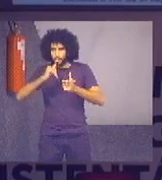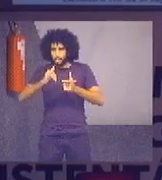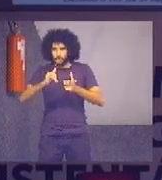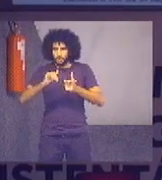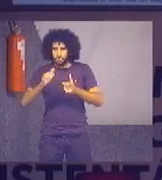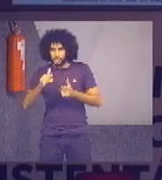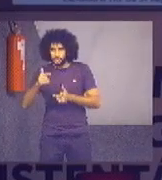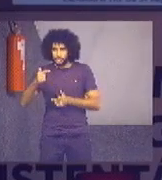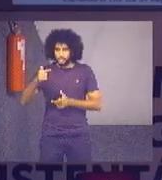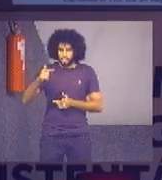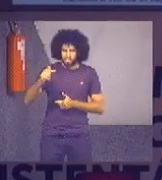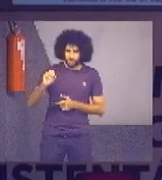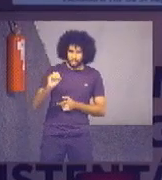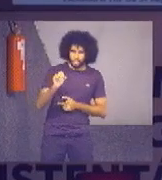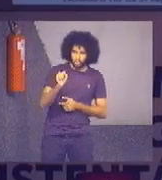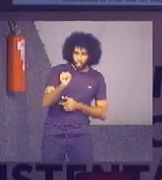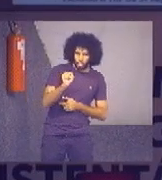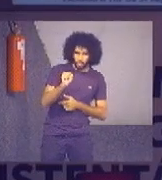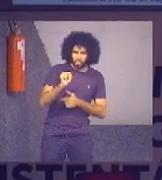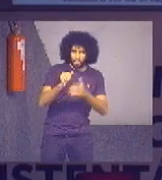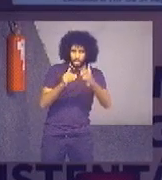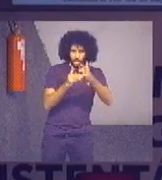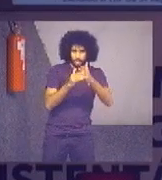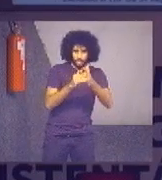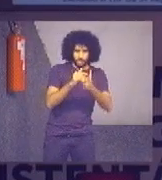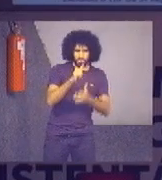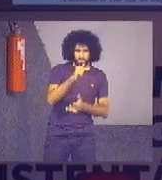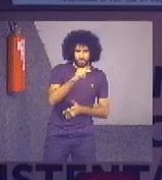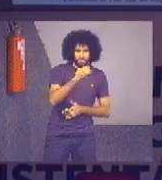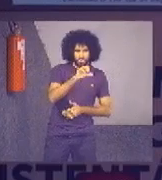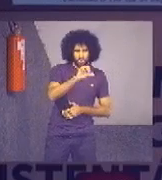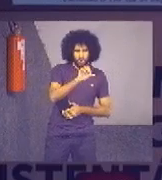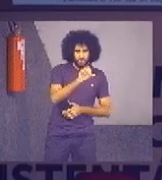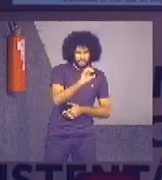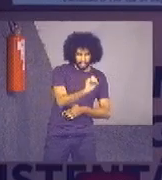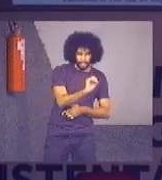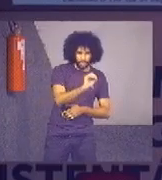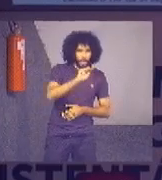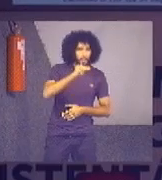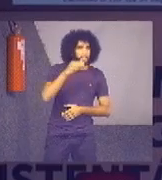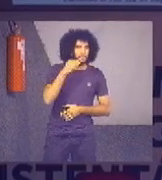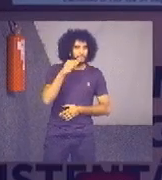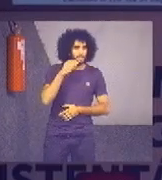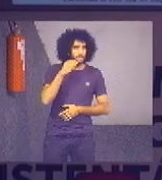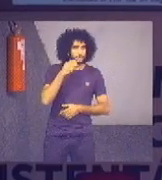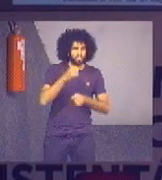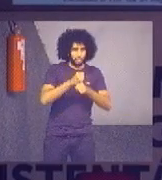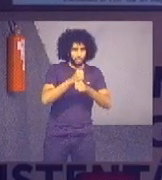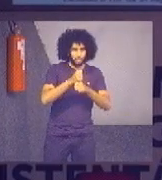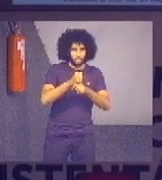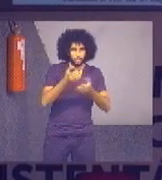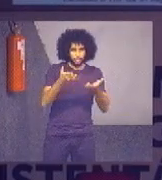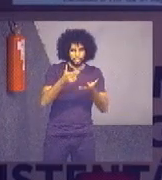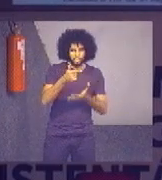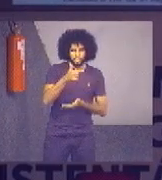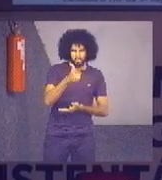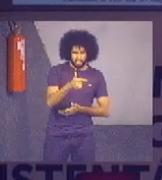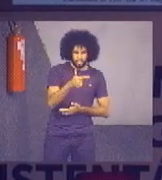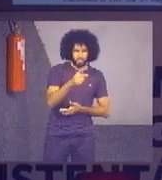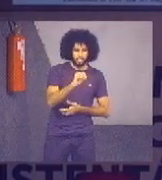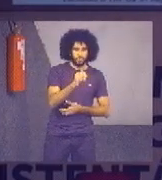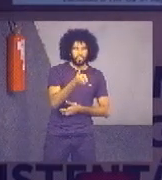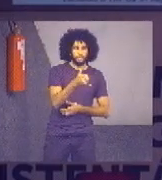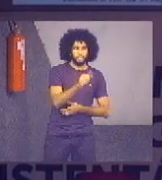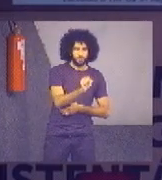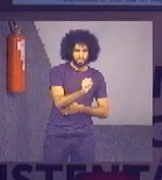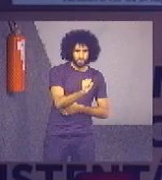de 708 milhões de quilowatts para 790 milhões no último ano. Houve uma queda brusca